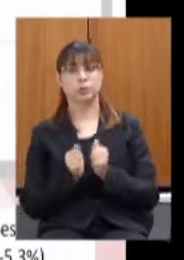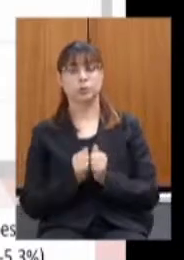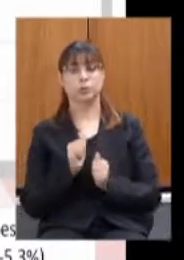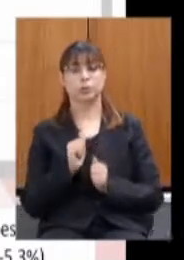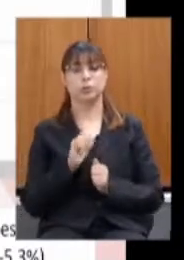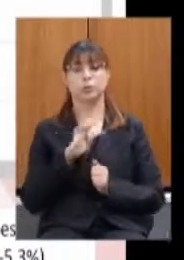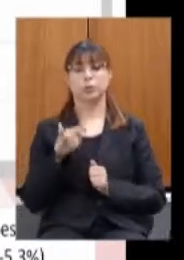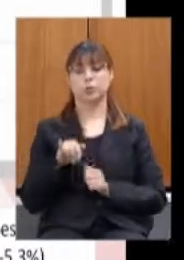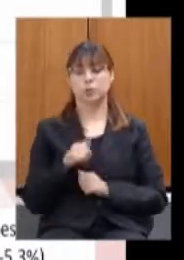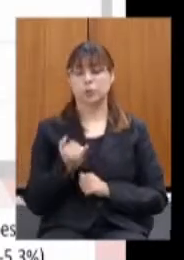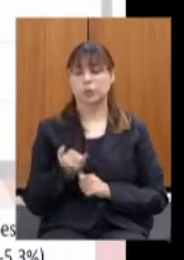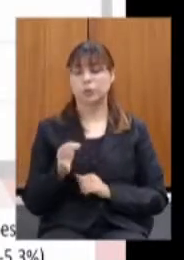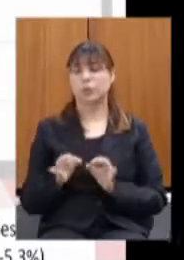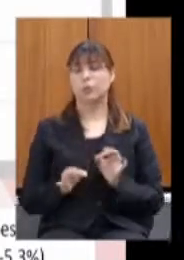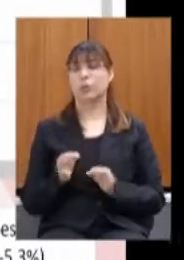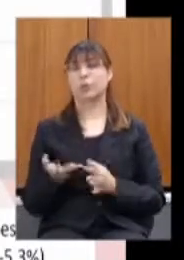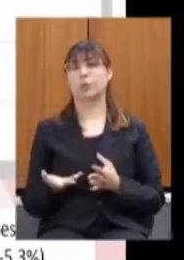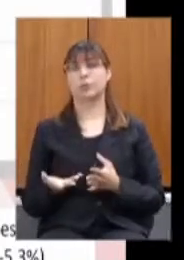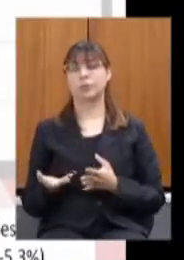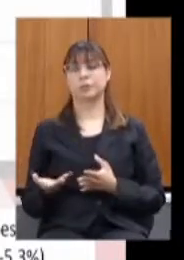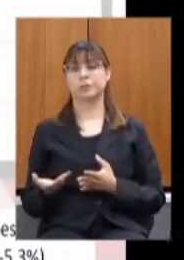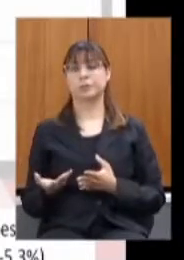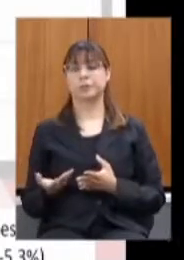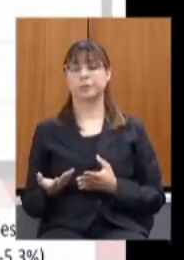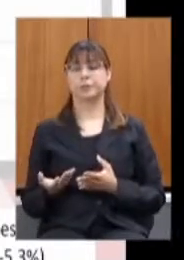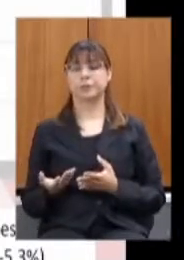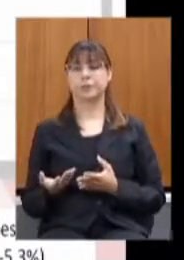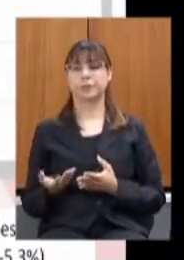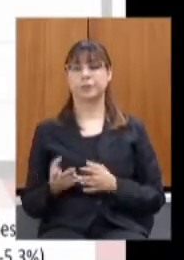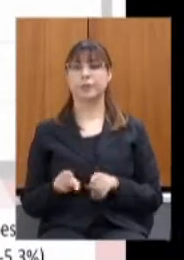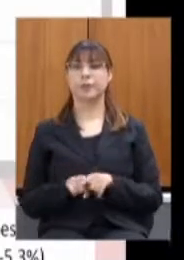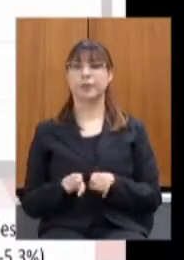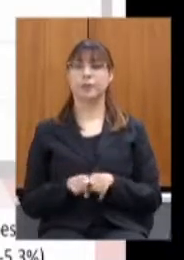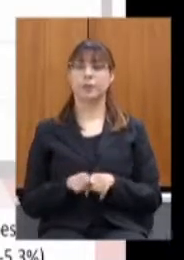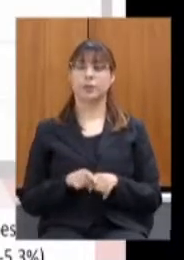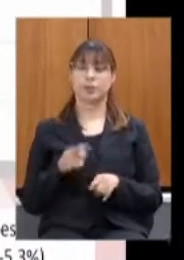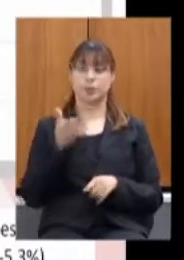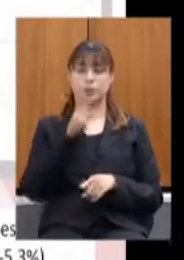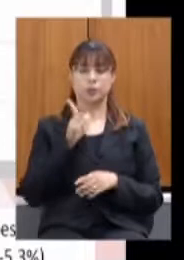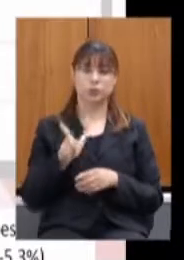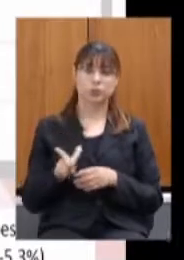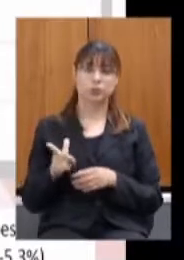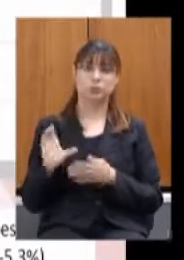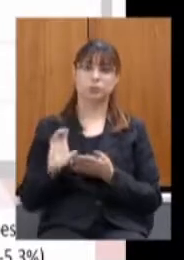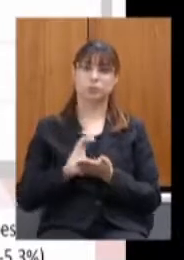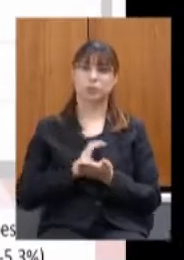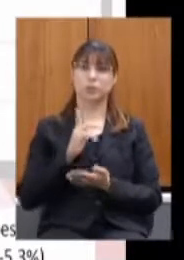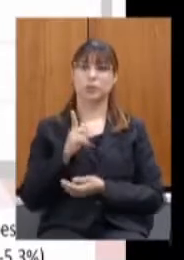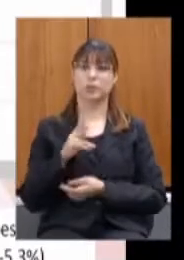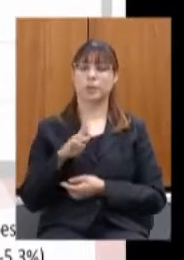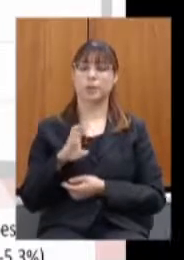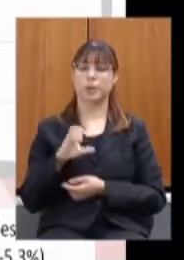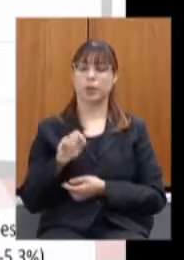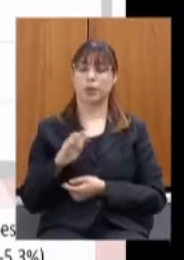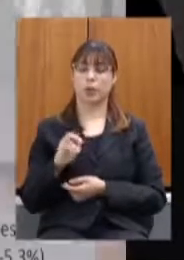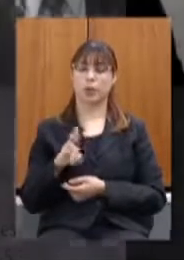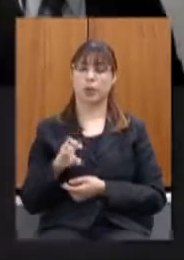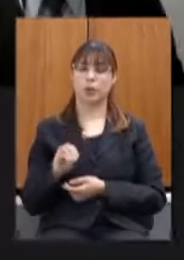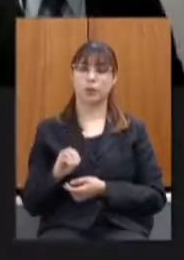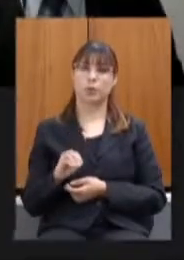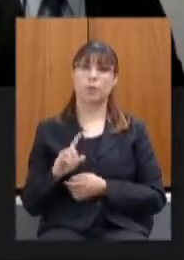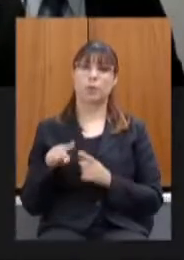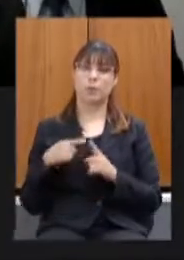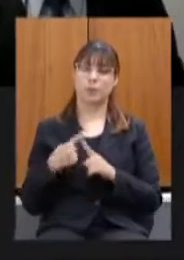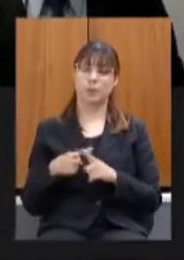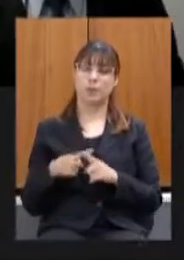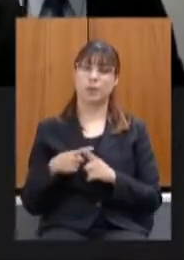frente a busca do precatório no valor de 781 milhões e mais o recurso da